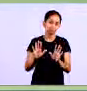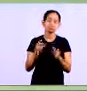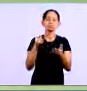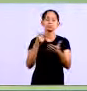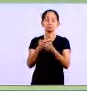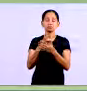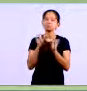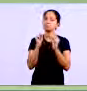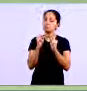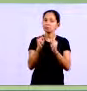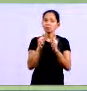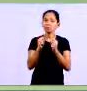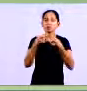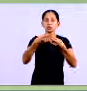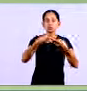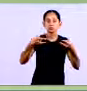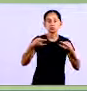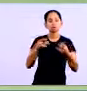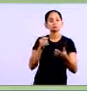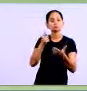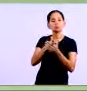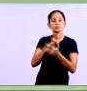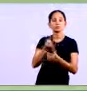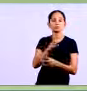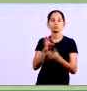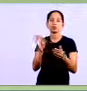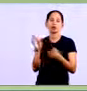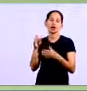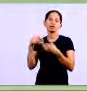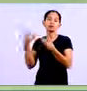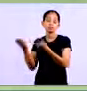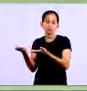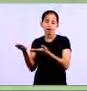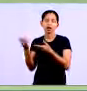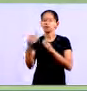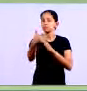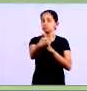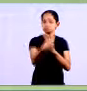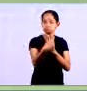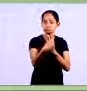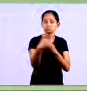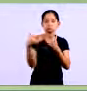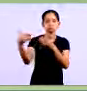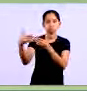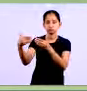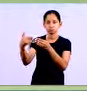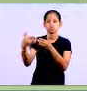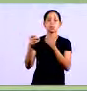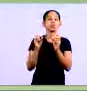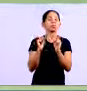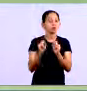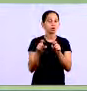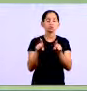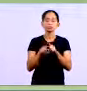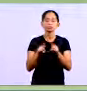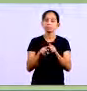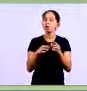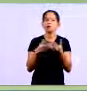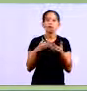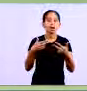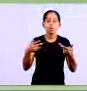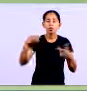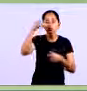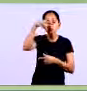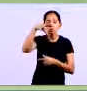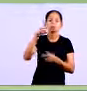emitir um cheque mandar pro banco e pagar alguns casos você pode utilizar de débito direto em conta você pode programar o boleto pra debitar automaticamente você pode fazer o